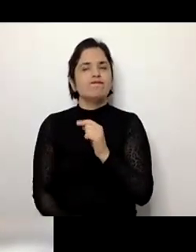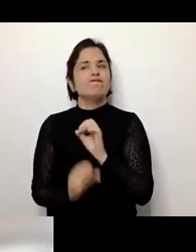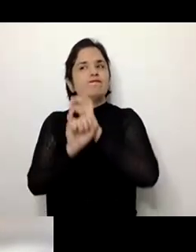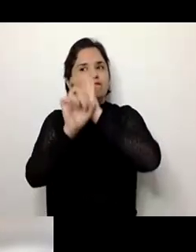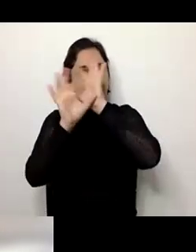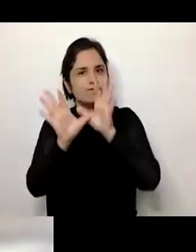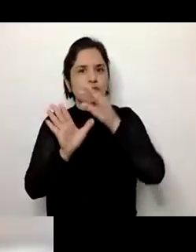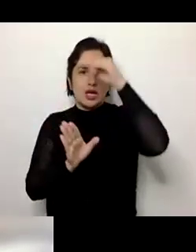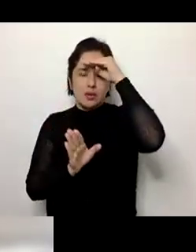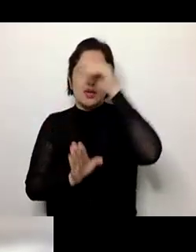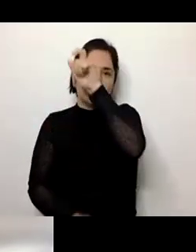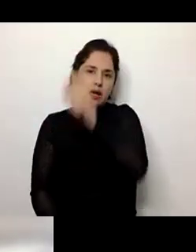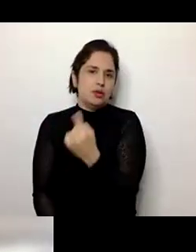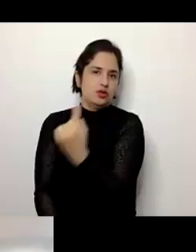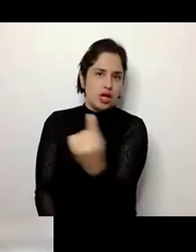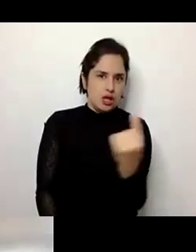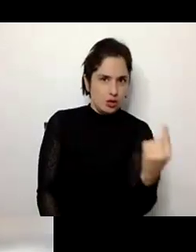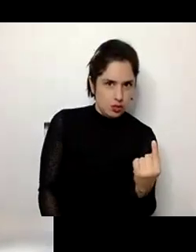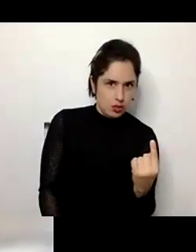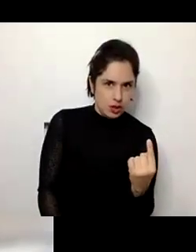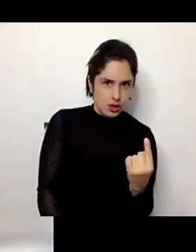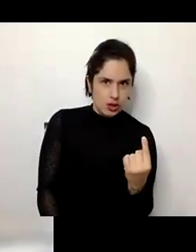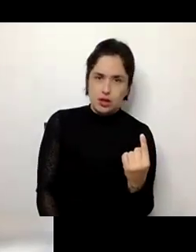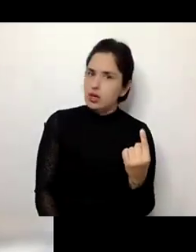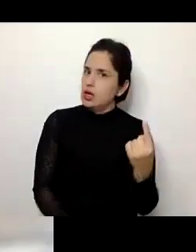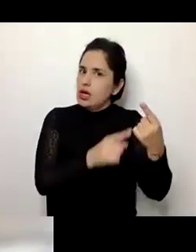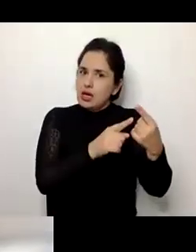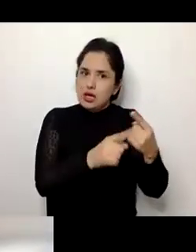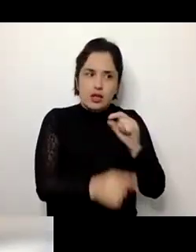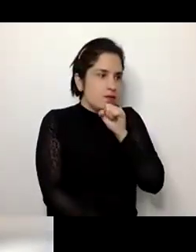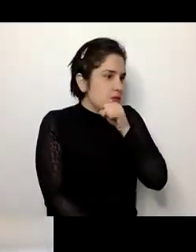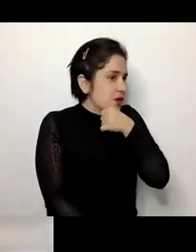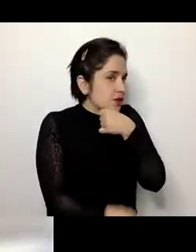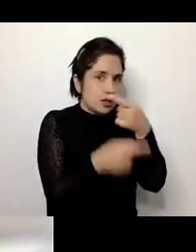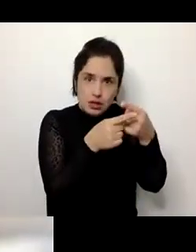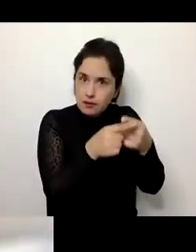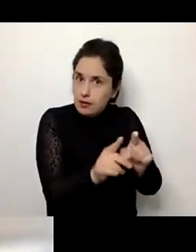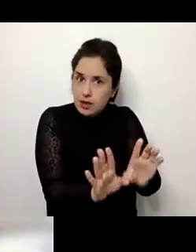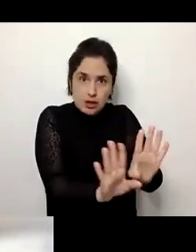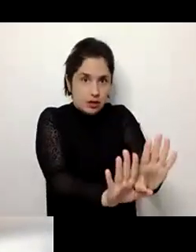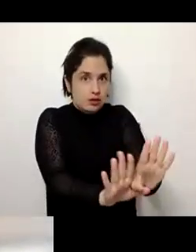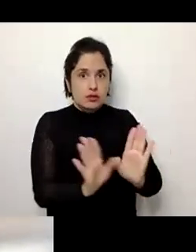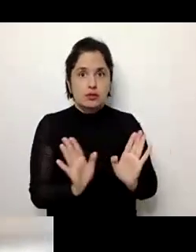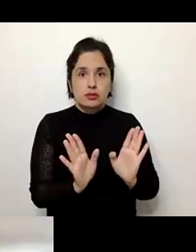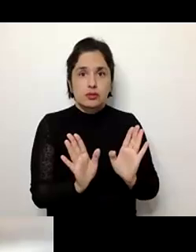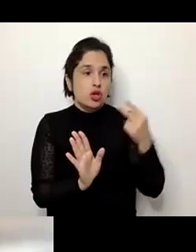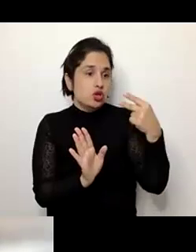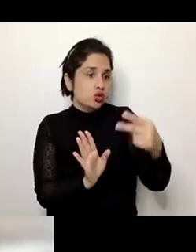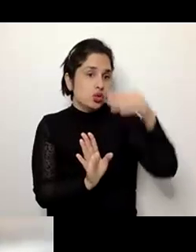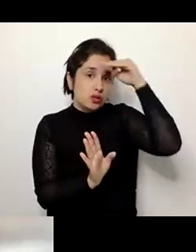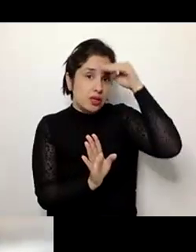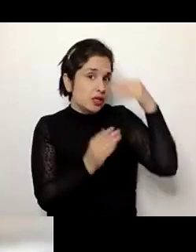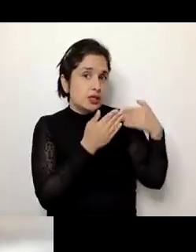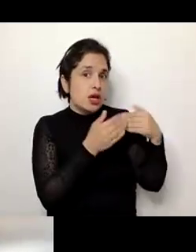experiências das pessoas, então cada pessoa vai envelhecer, tendo como referência o que ela vivenciou ao longo da sua